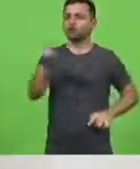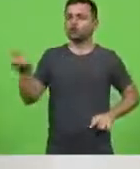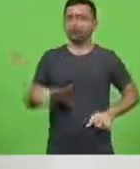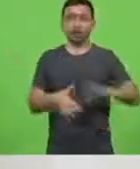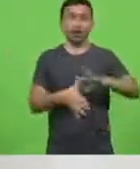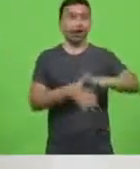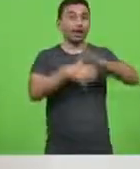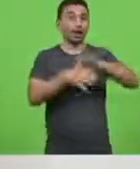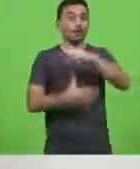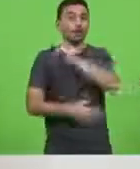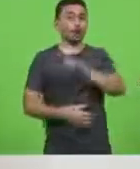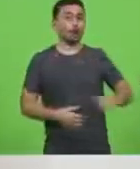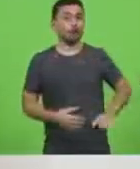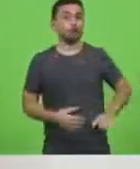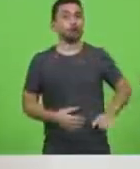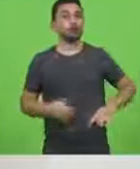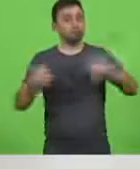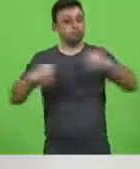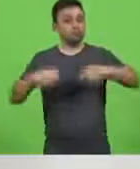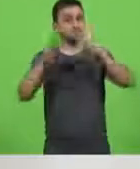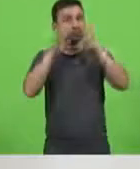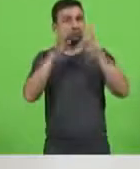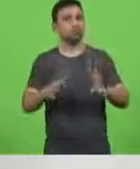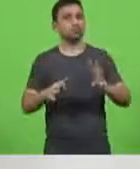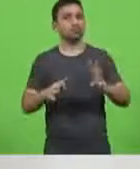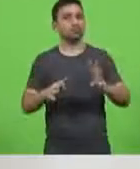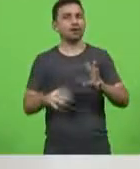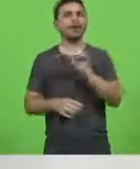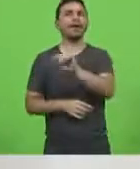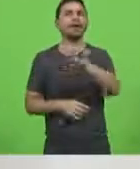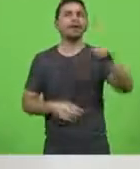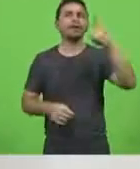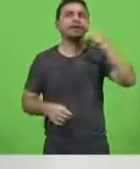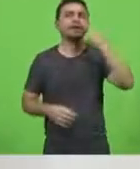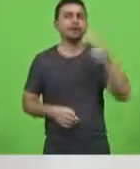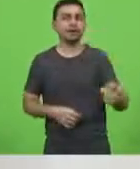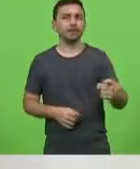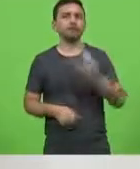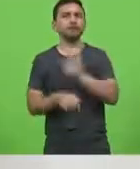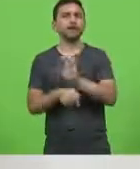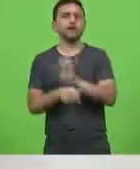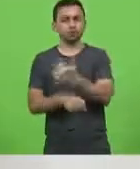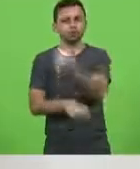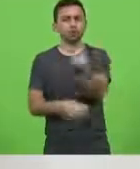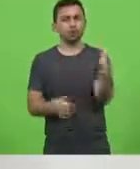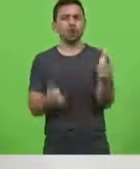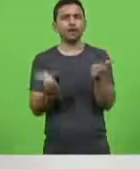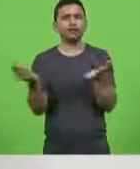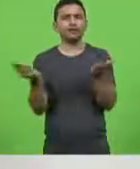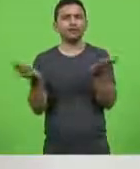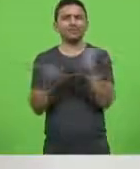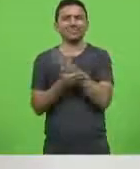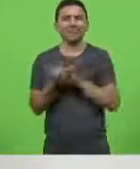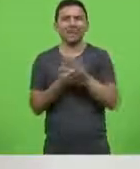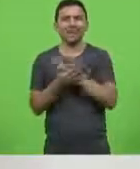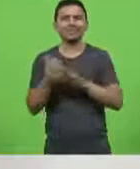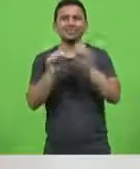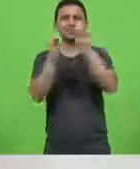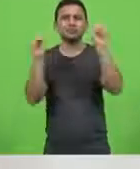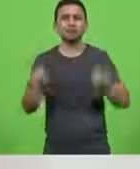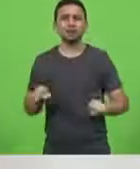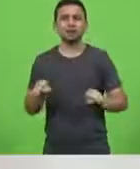de governo vamos prestar atenção nisso a quem interessa um Estado que não tem licitação no seu sistema de